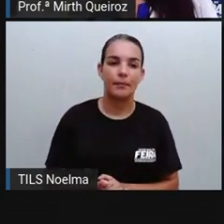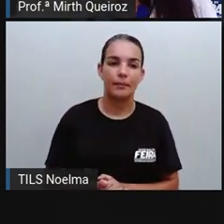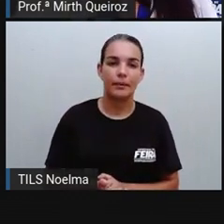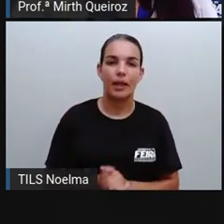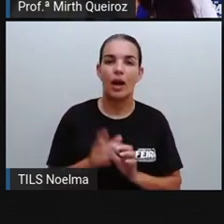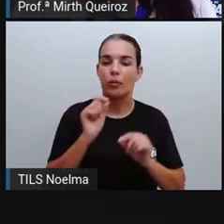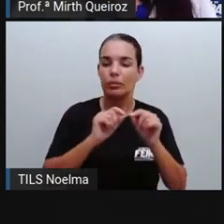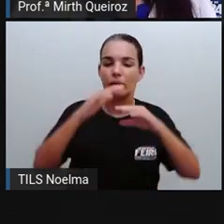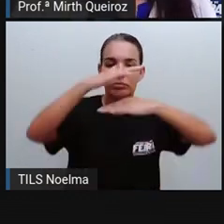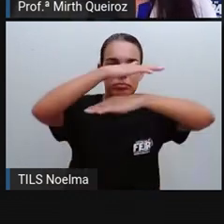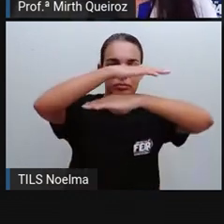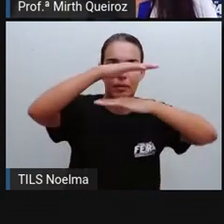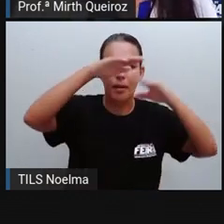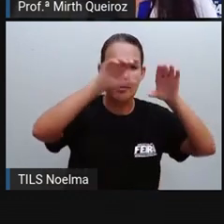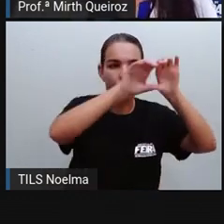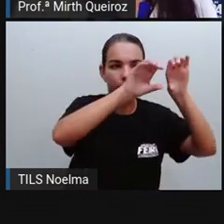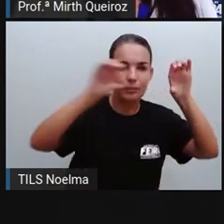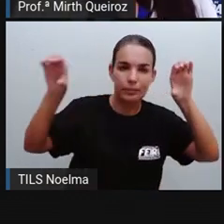ali, ó, na horizontal.